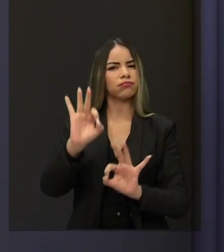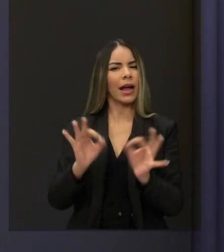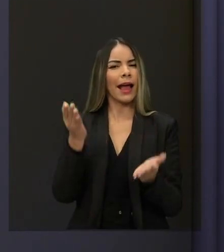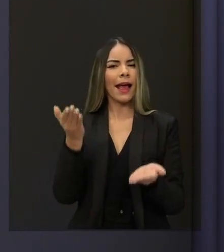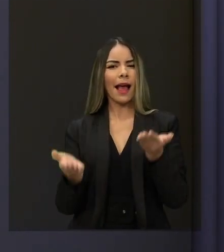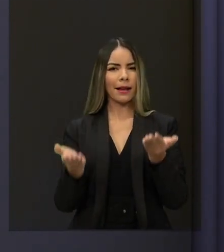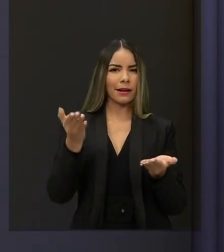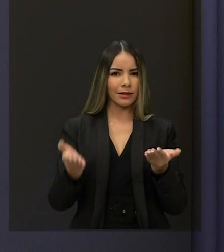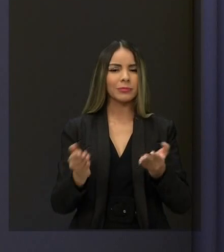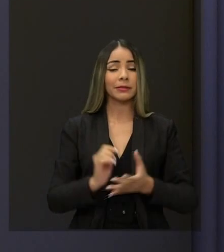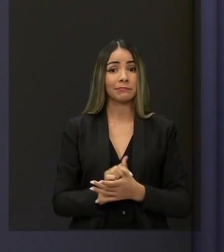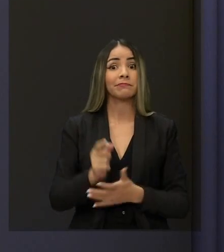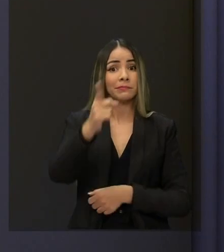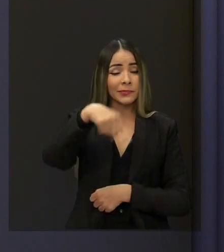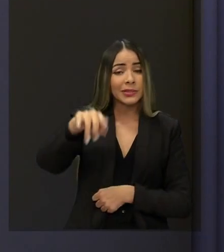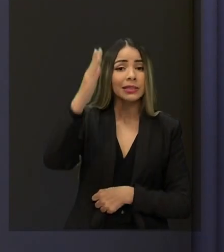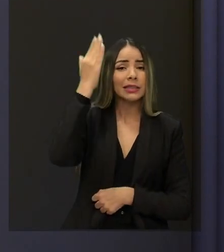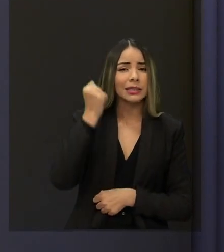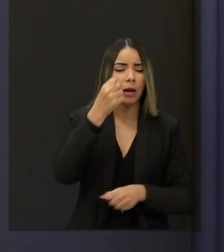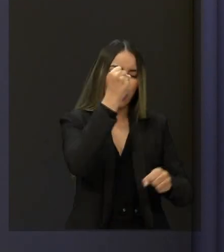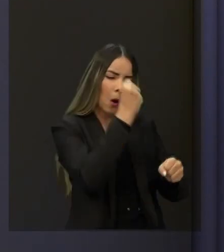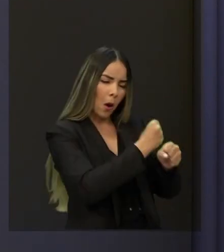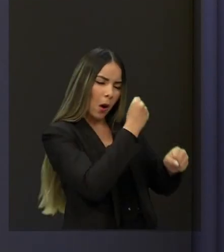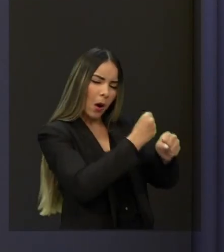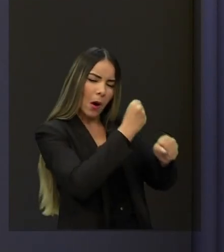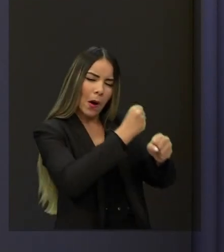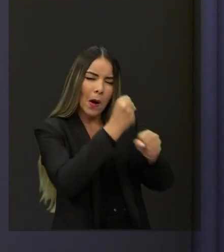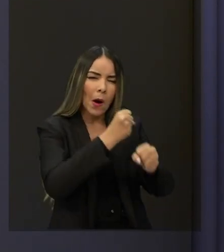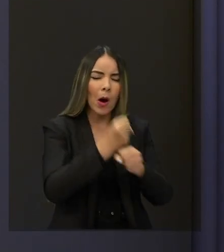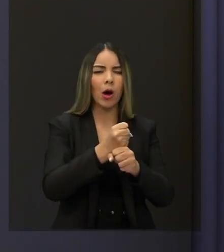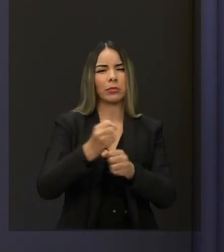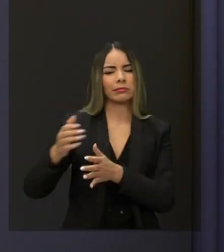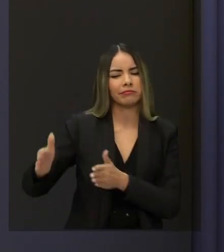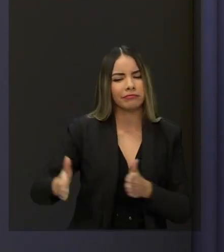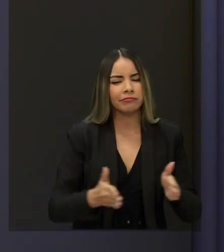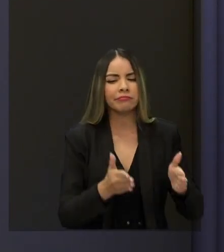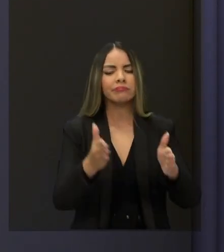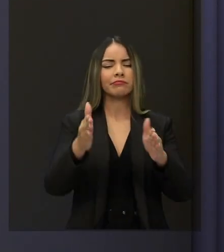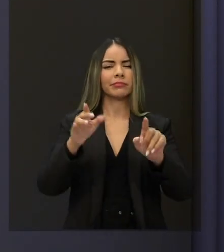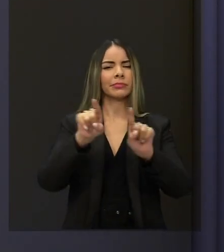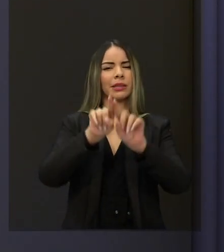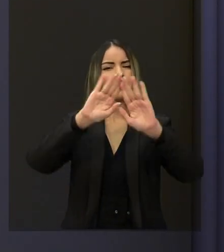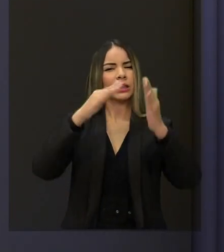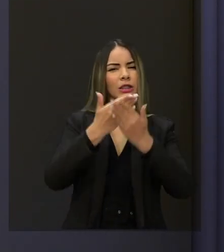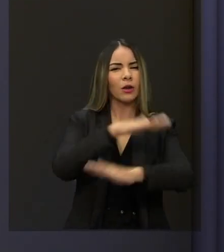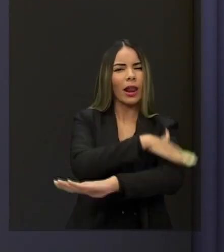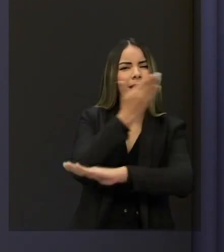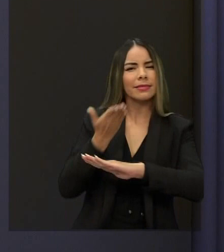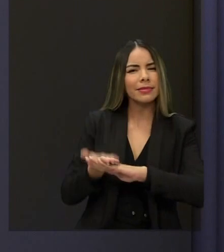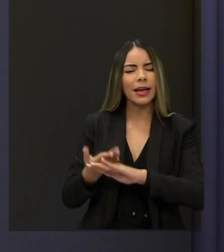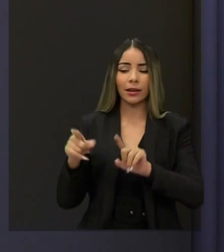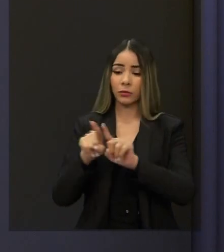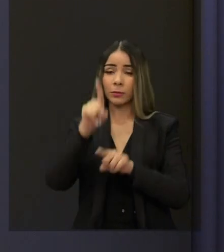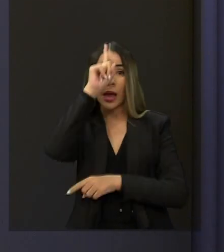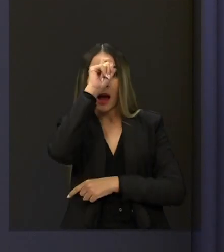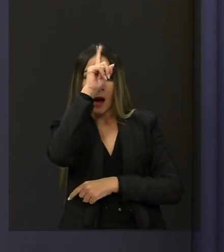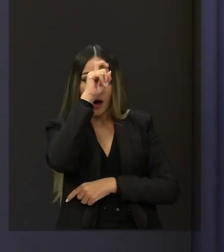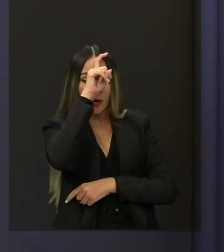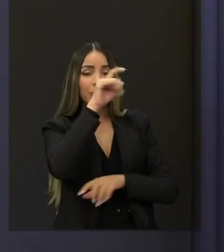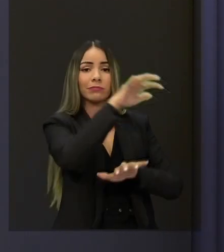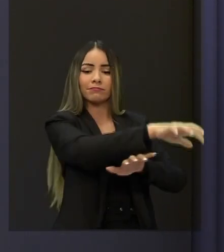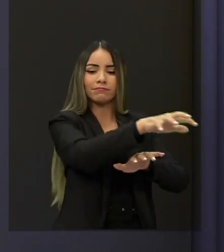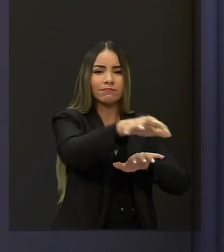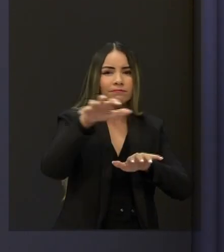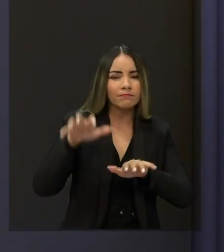Você sabe a quantidade de obras, de estradas, de escolas em tempo integral, dos hospitais regionais.